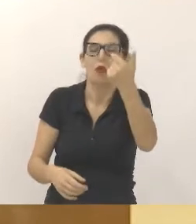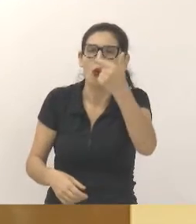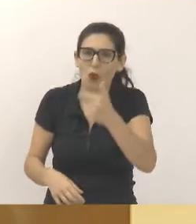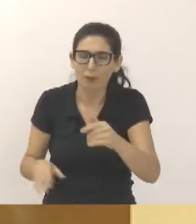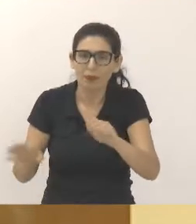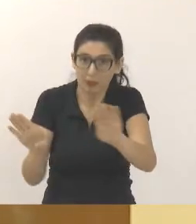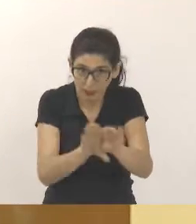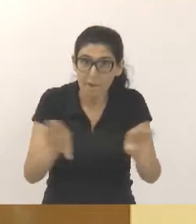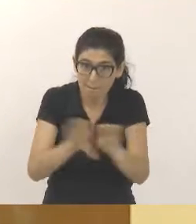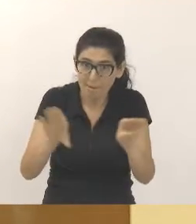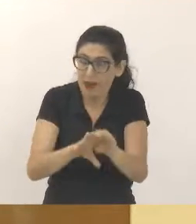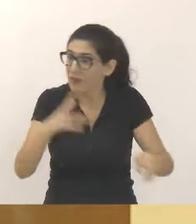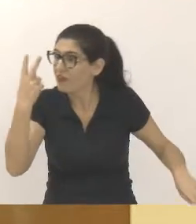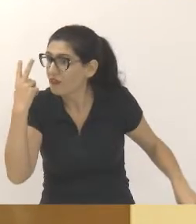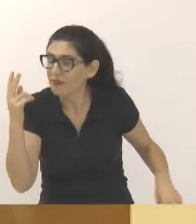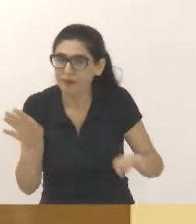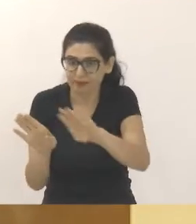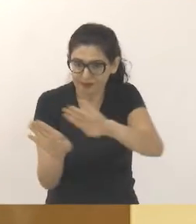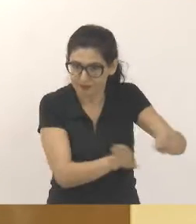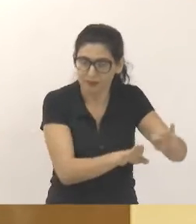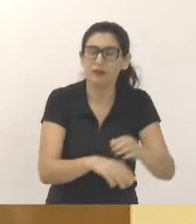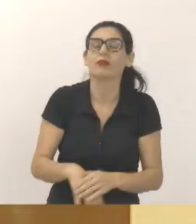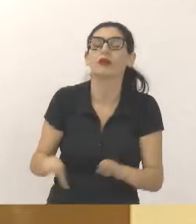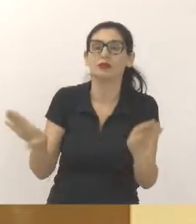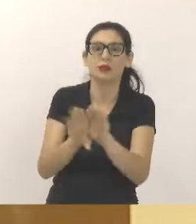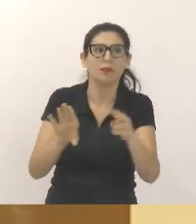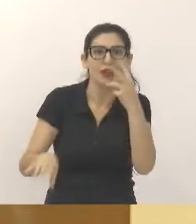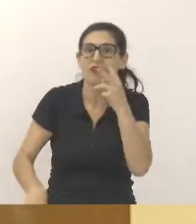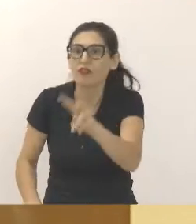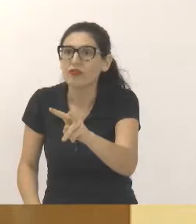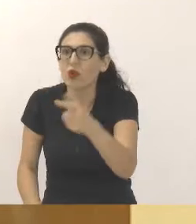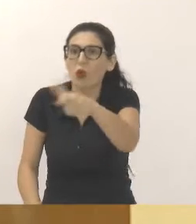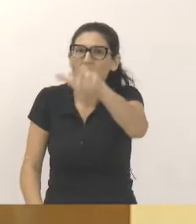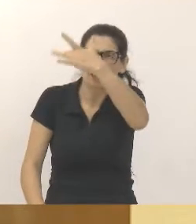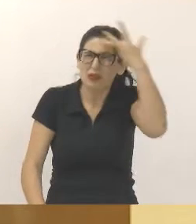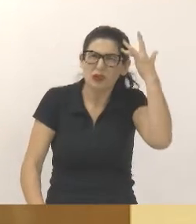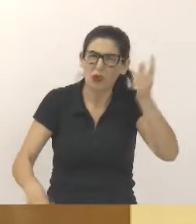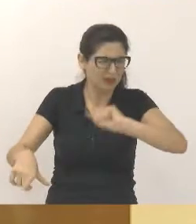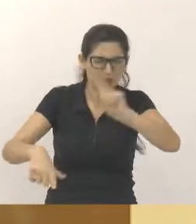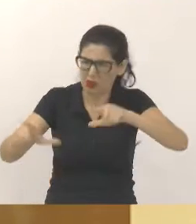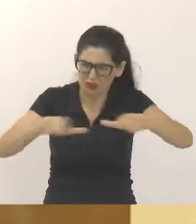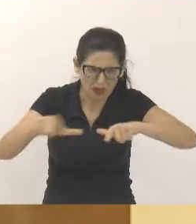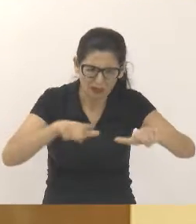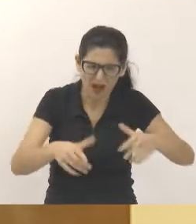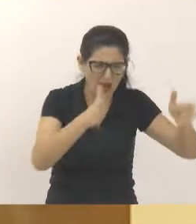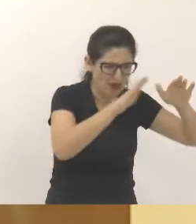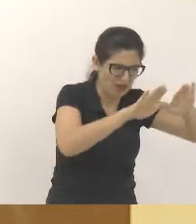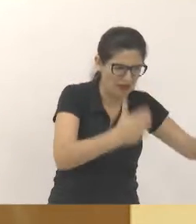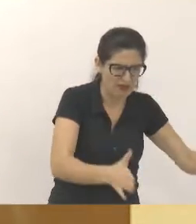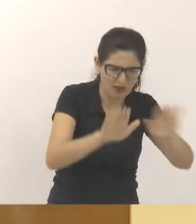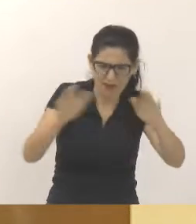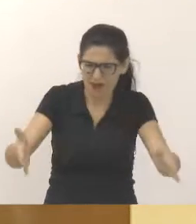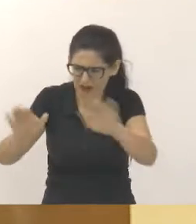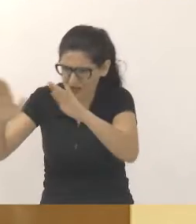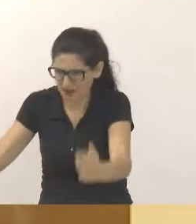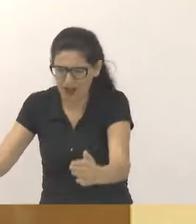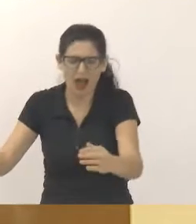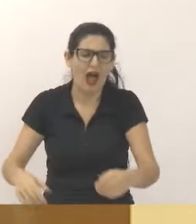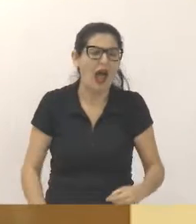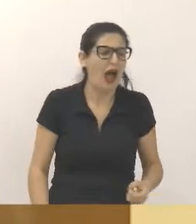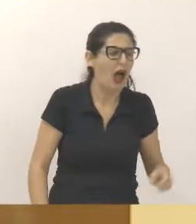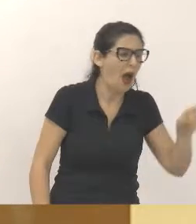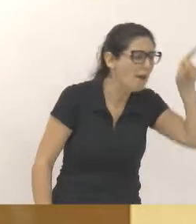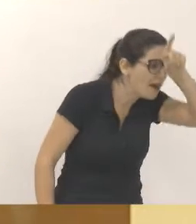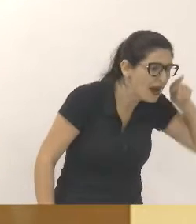colocando as fichas nas caixas discriminadas, vermelho, amarelo e verde. Quando, não só profissional, que eu vi o